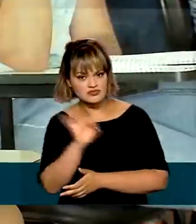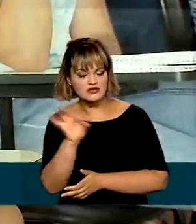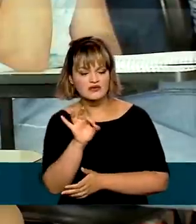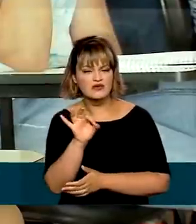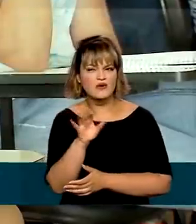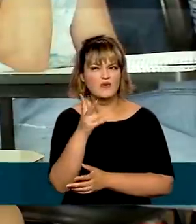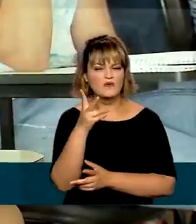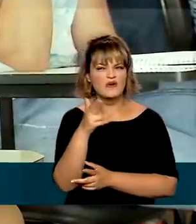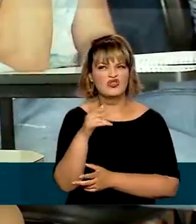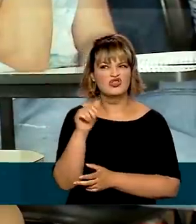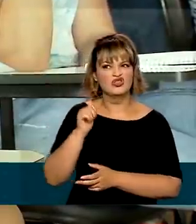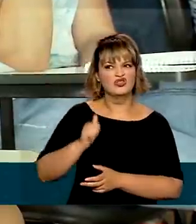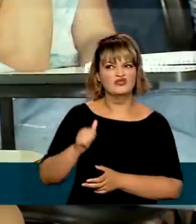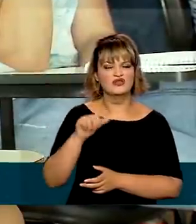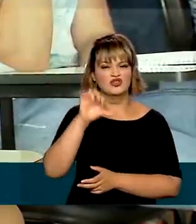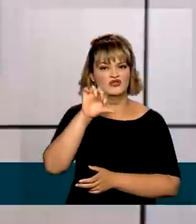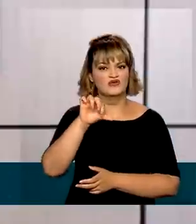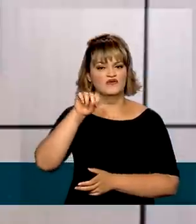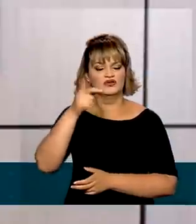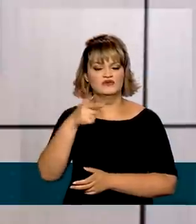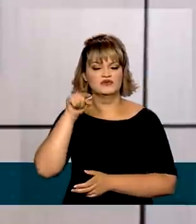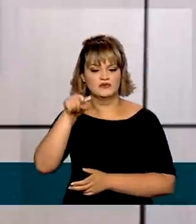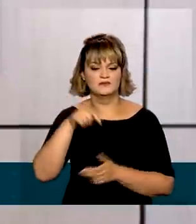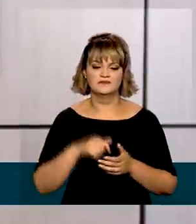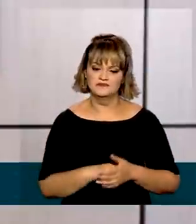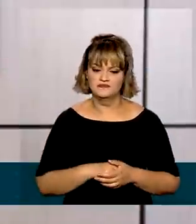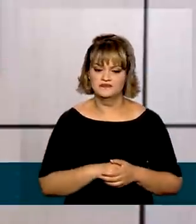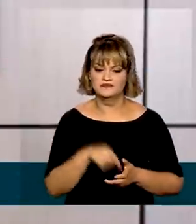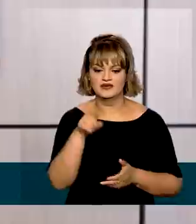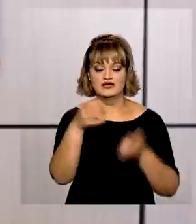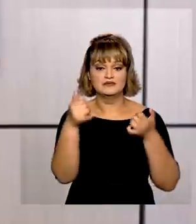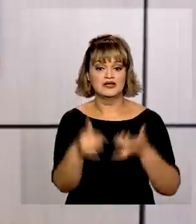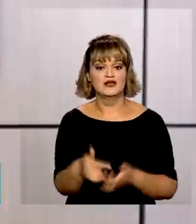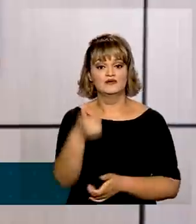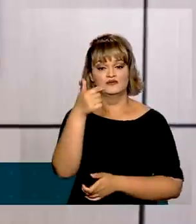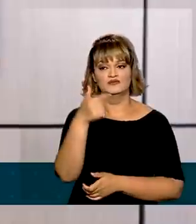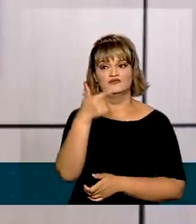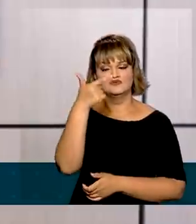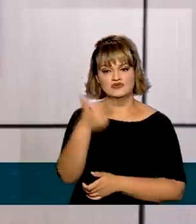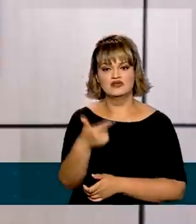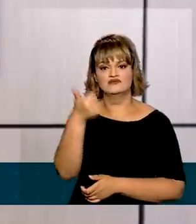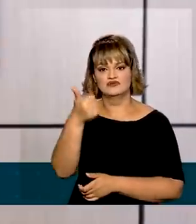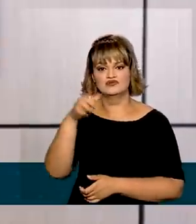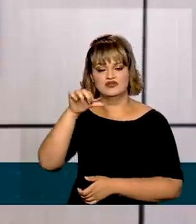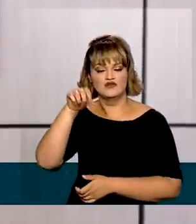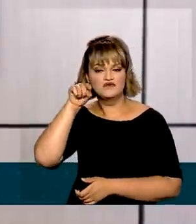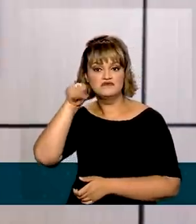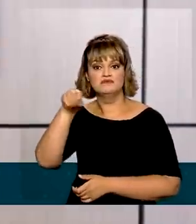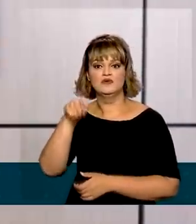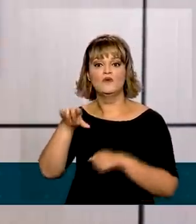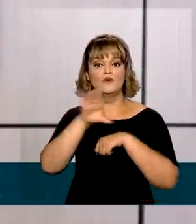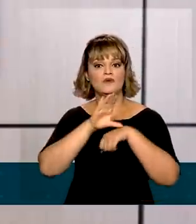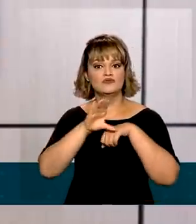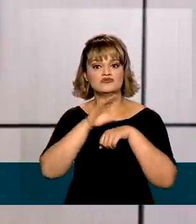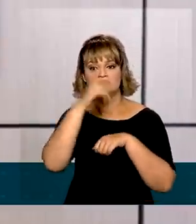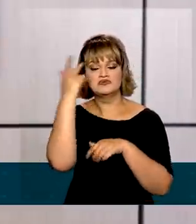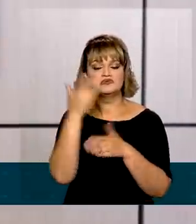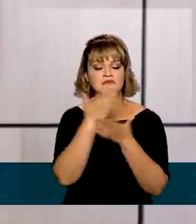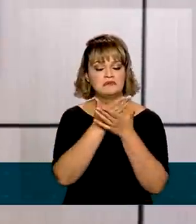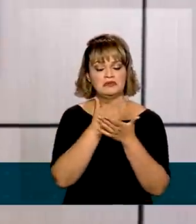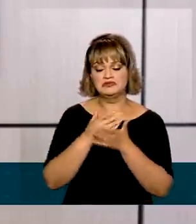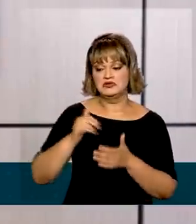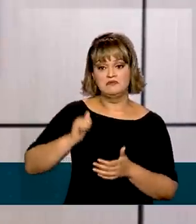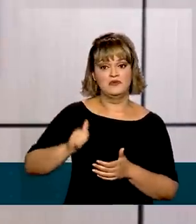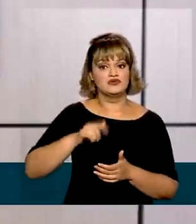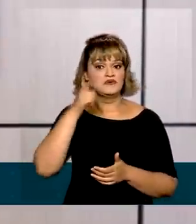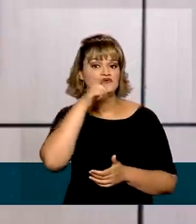somam quase 92 mil. Ao todo, são 19.584 cursos com oferta de bolsa do